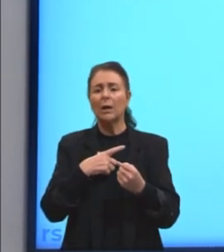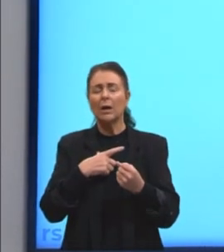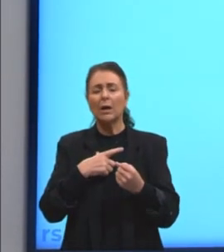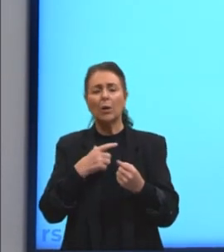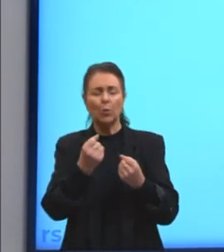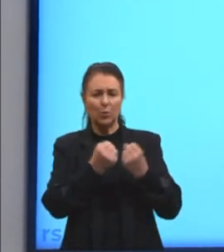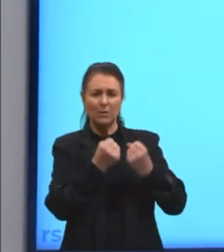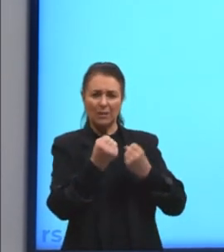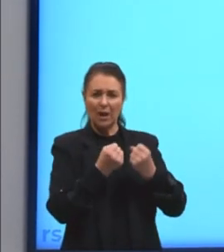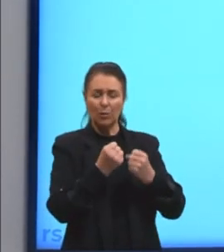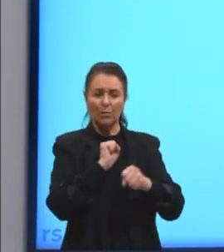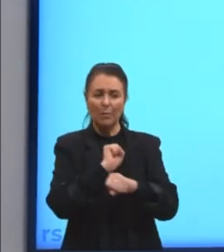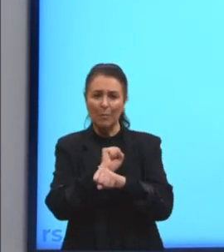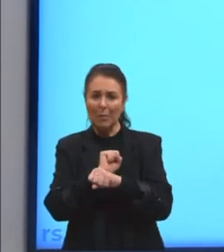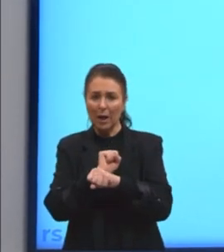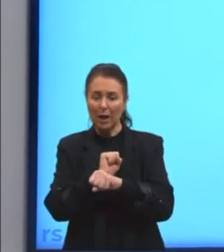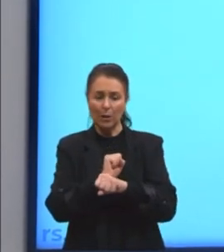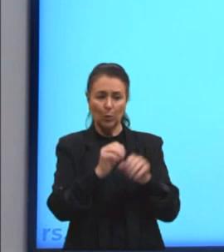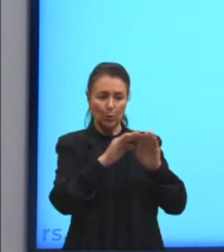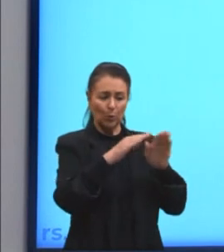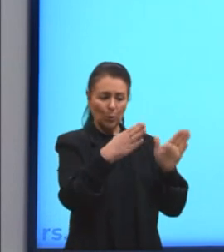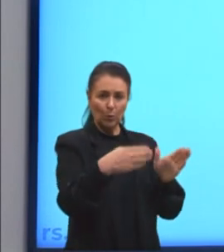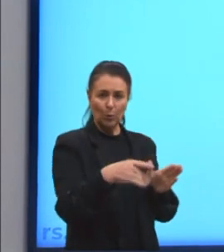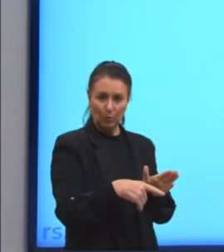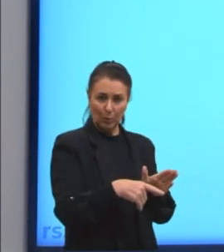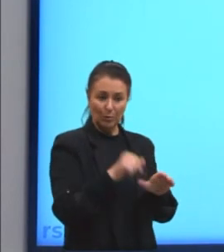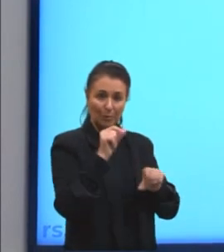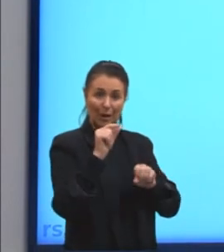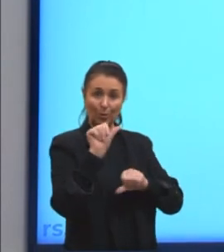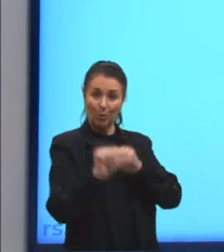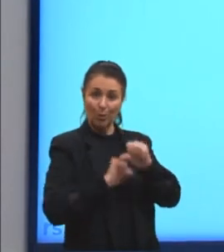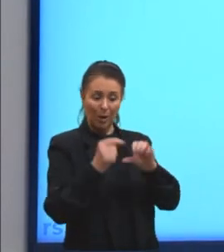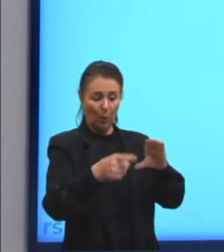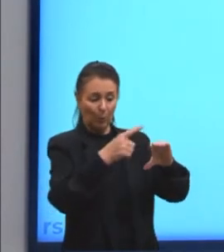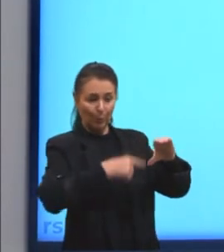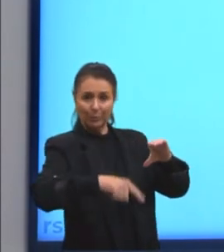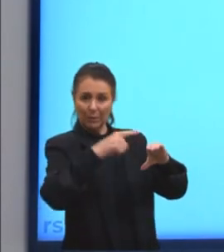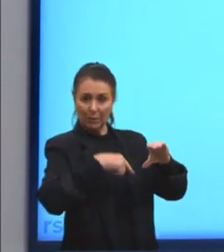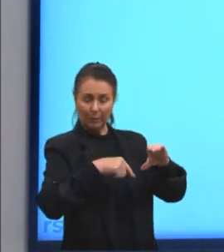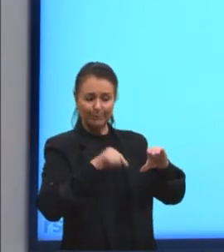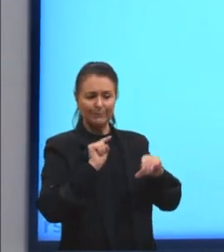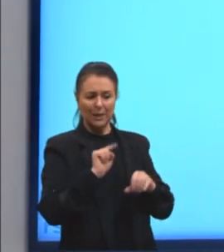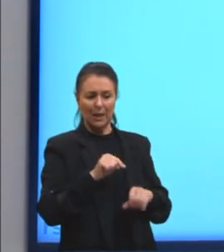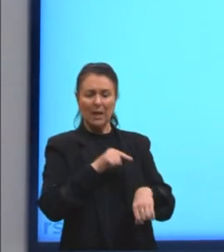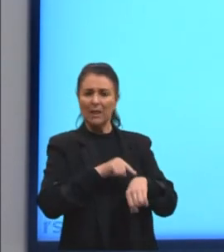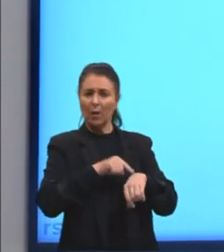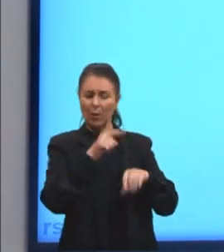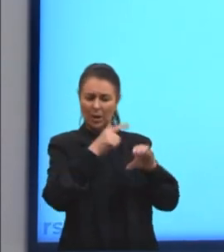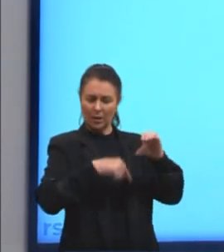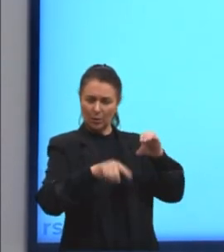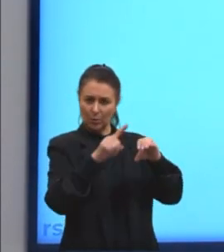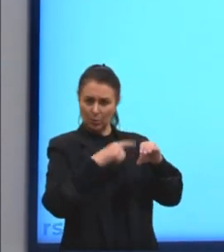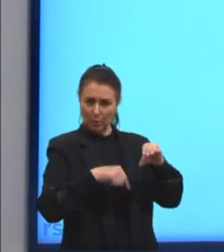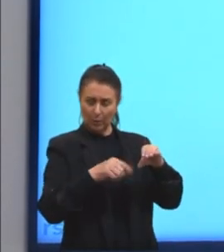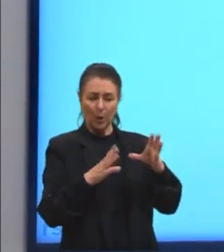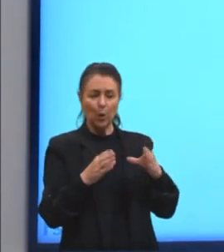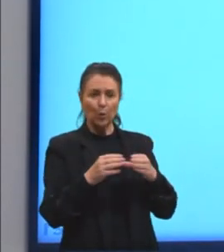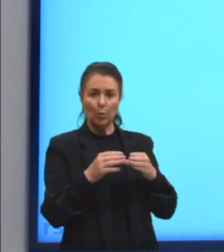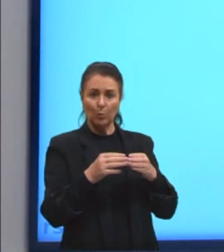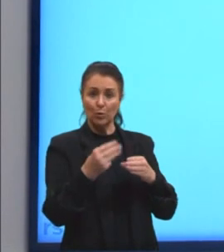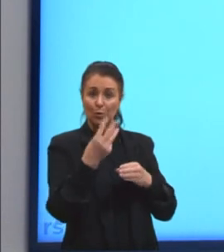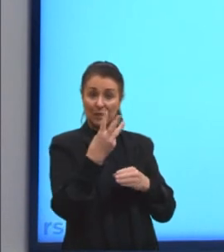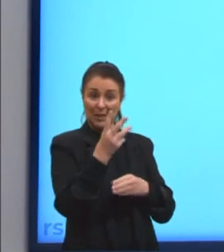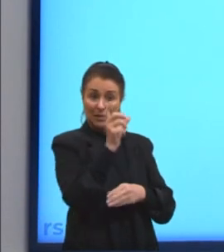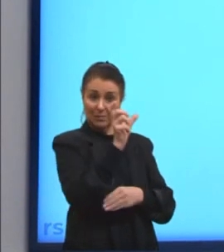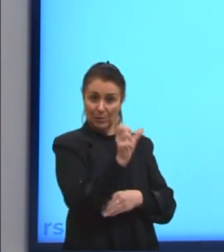podem fazer paradas nos boxes para efetuar trocas de pneus. Nessas trocas, o trabalho é feito por um grupo de três